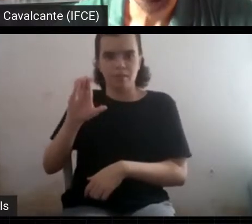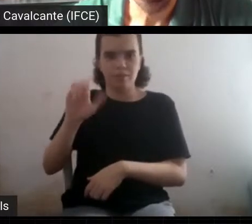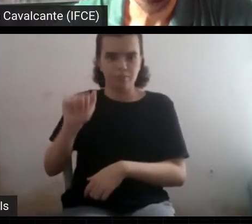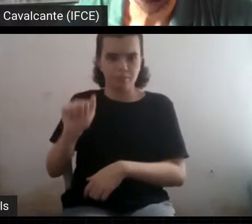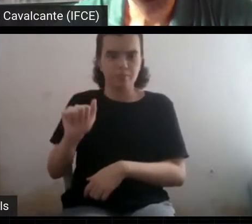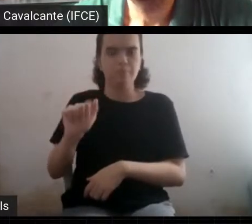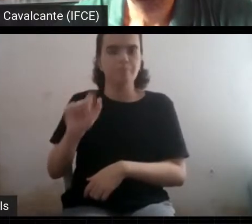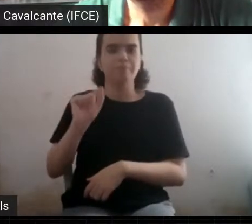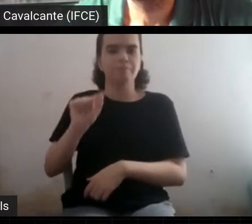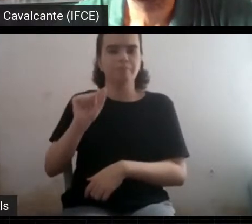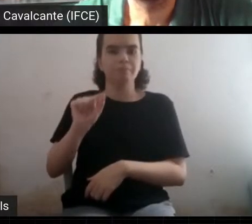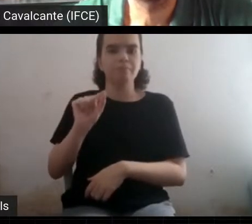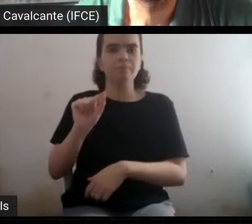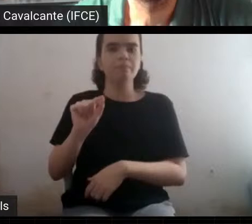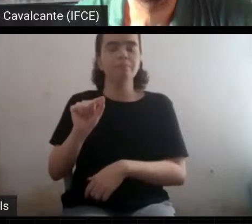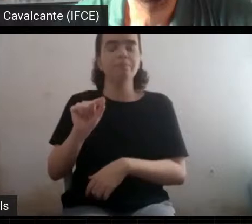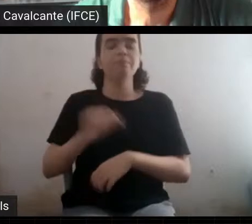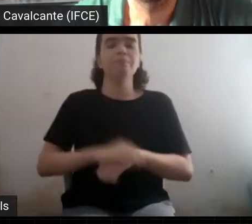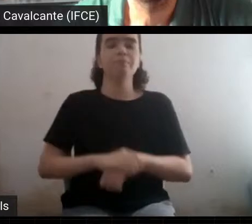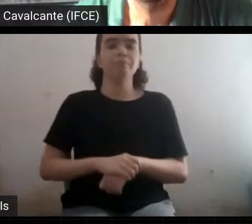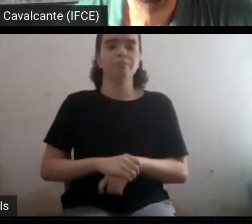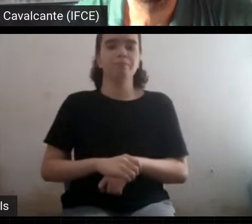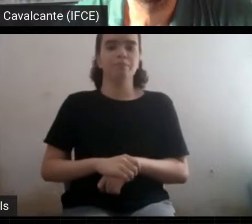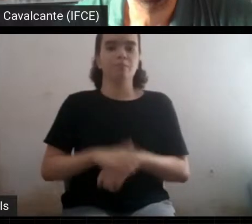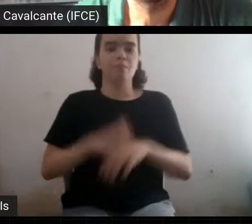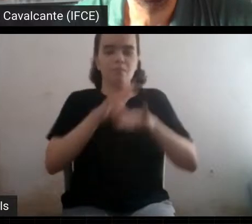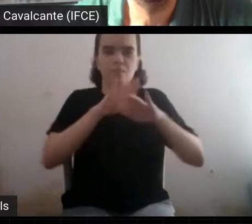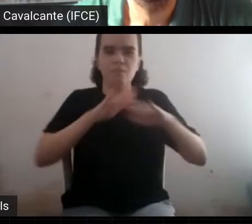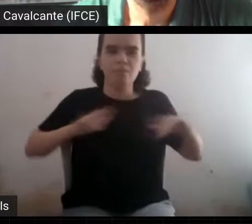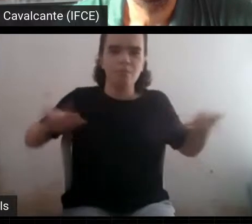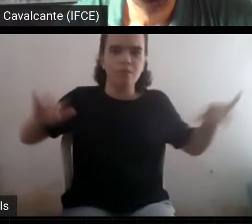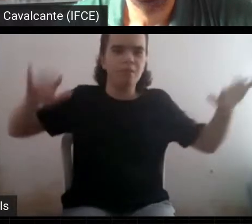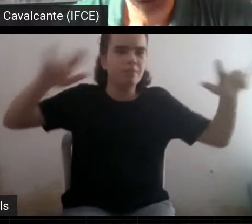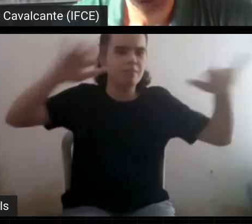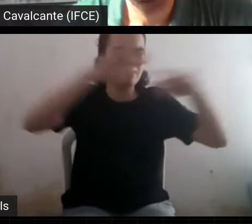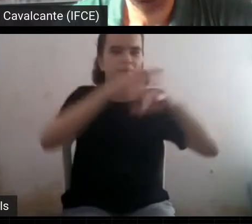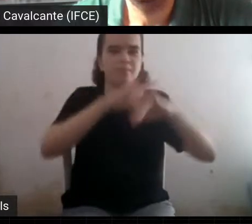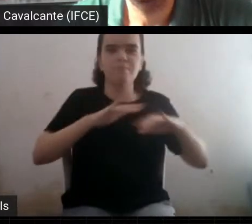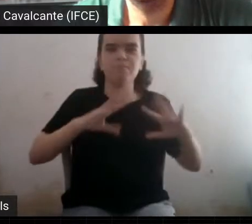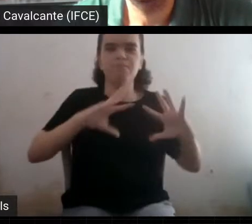exatamente aquela densidade, ele vai ficar expandindo para sempre.